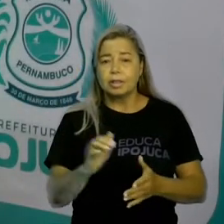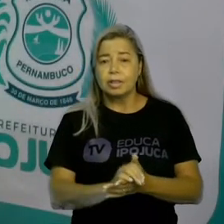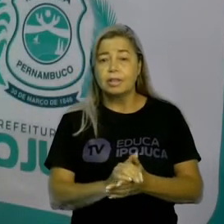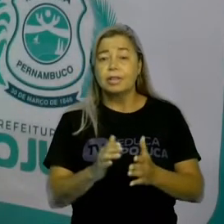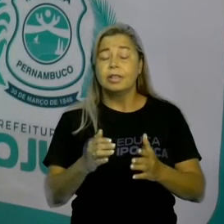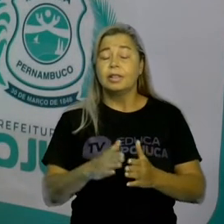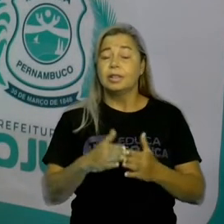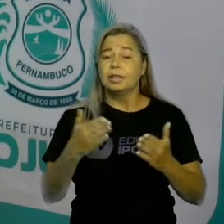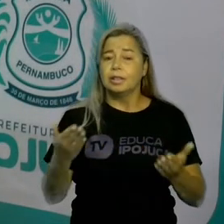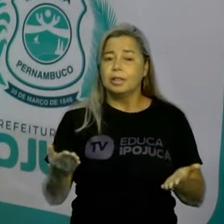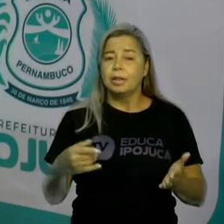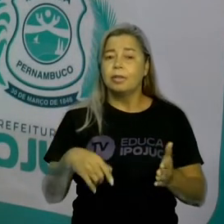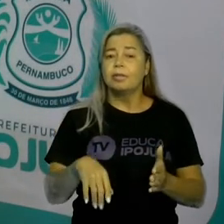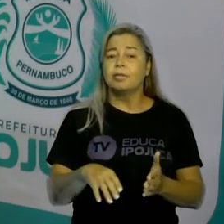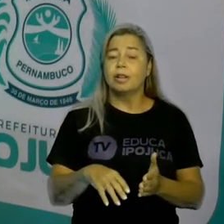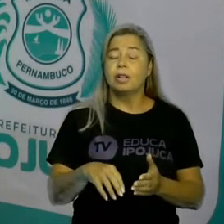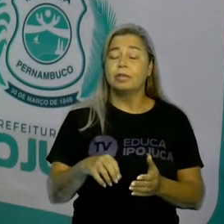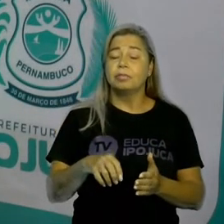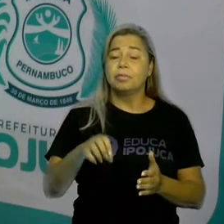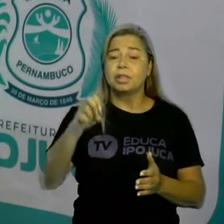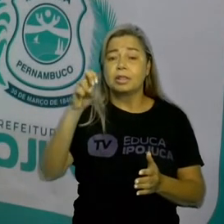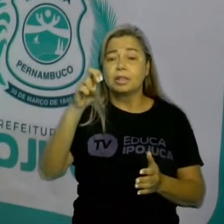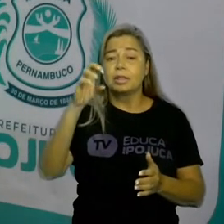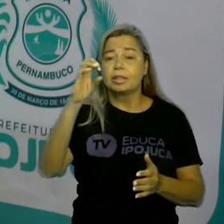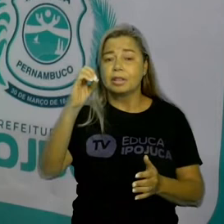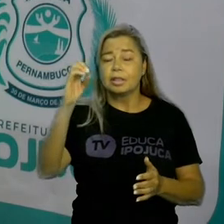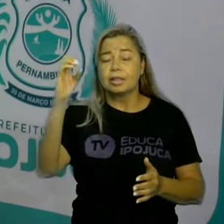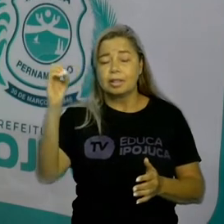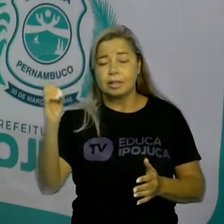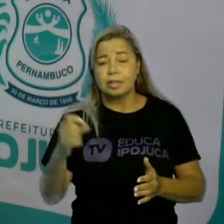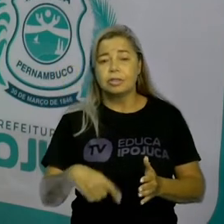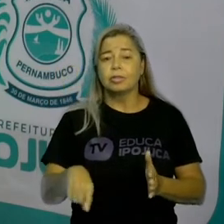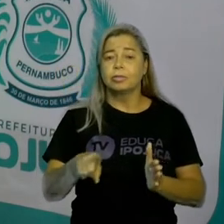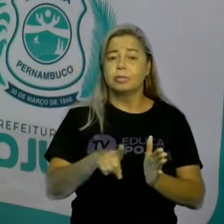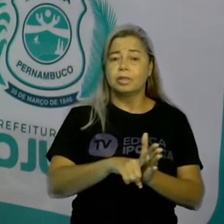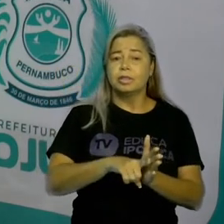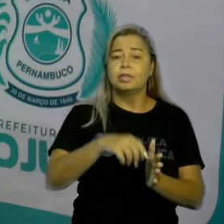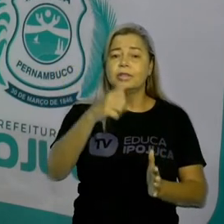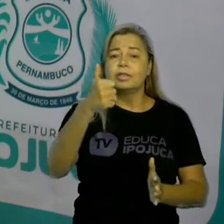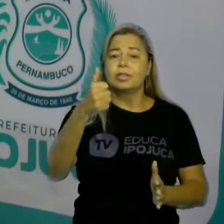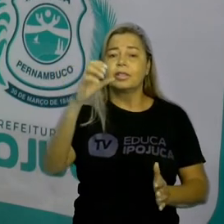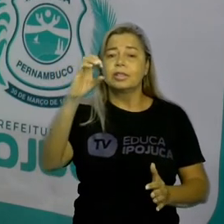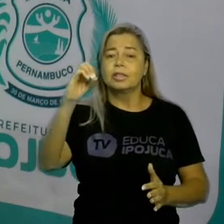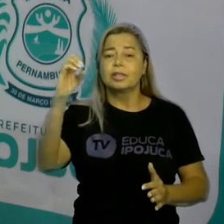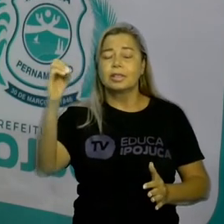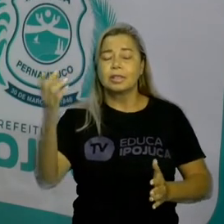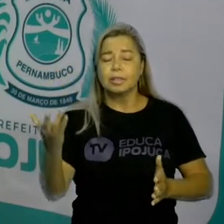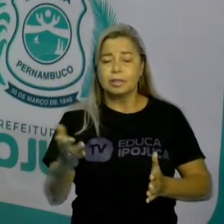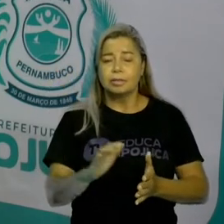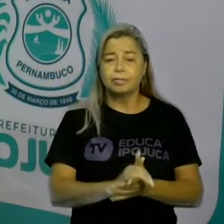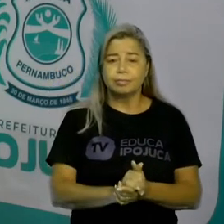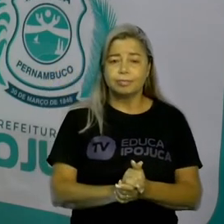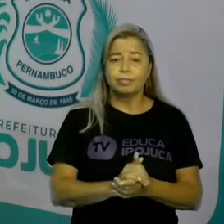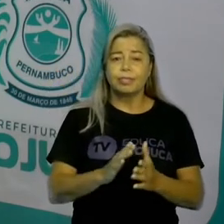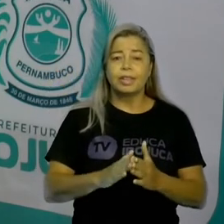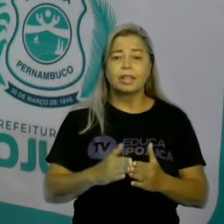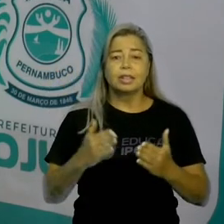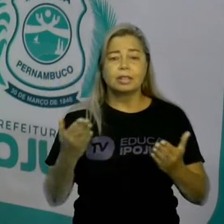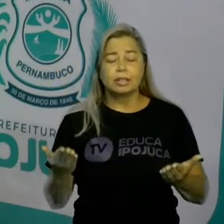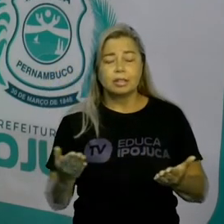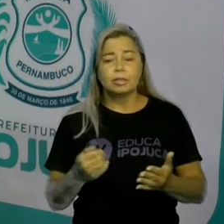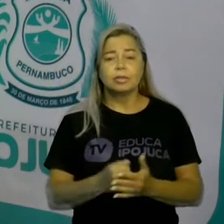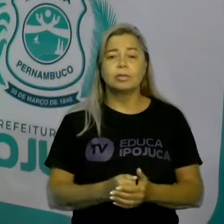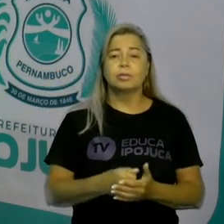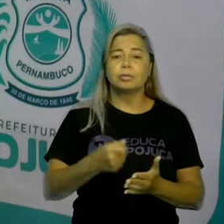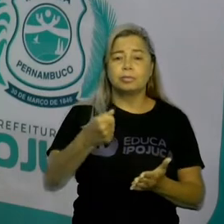é de 100. E o micro-ondas vai custar quanto agora? 500 menos 100 reais. Então, o micro-ondas